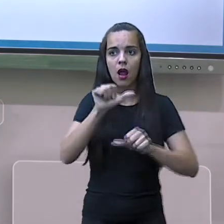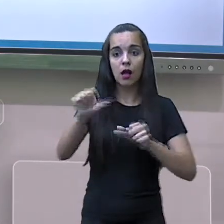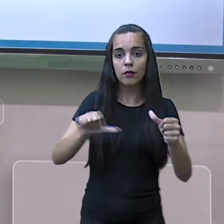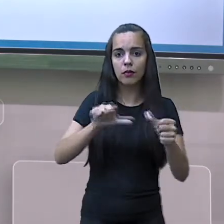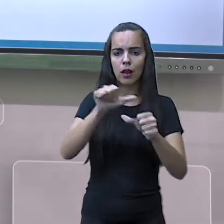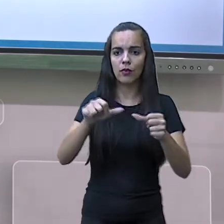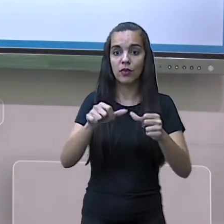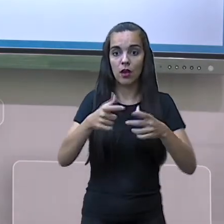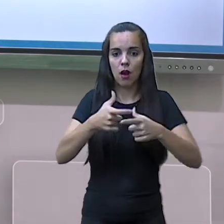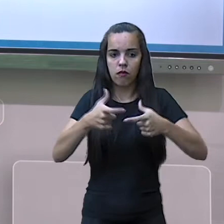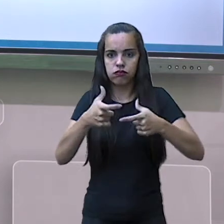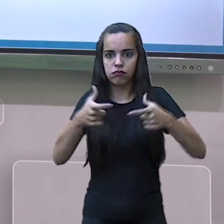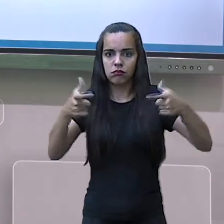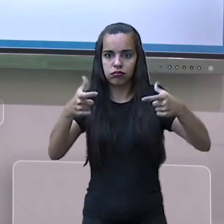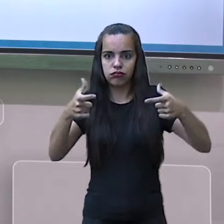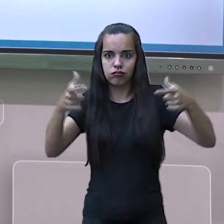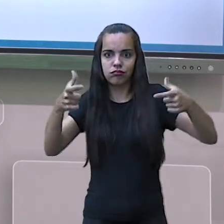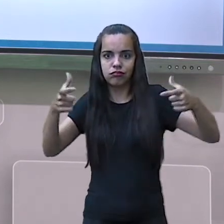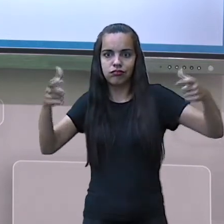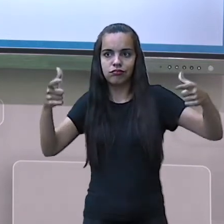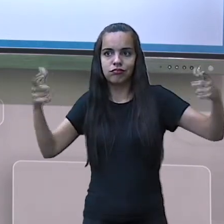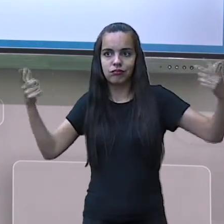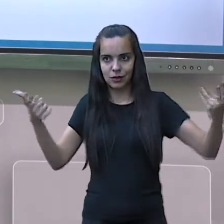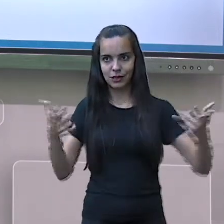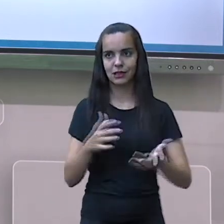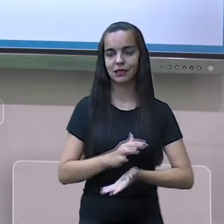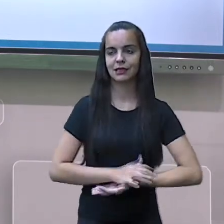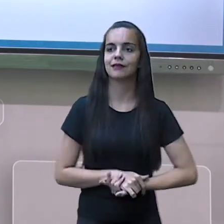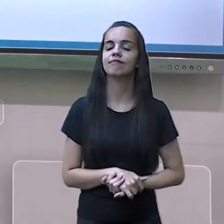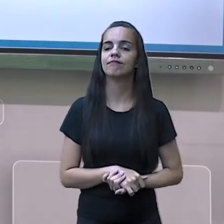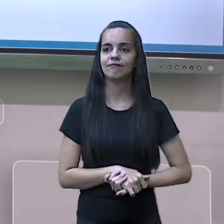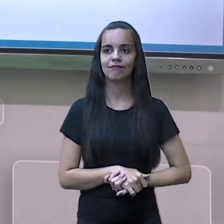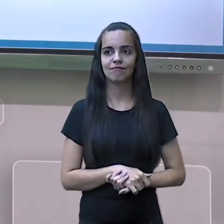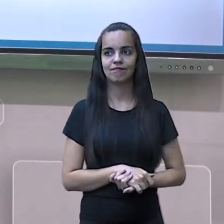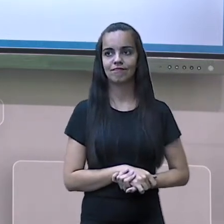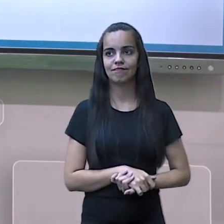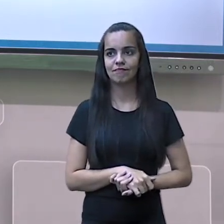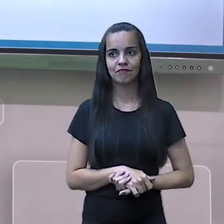alargando, chegando bem próximo dos seus limites?